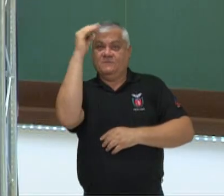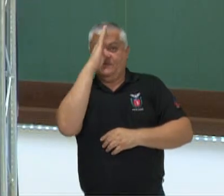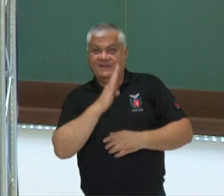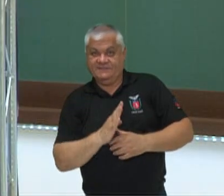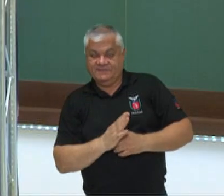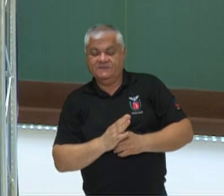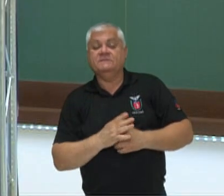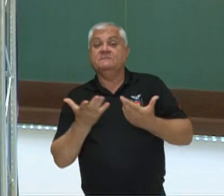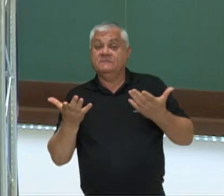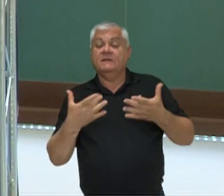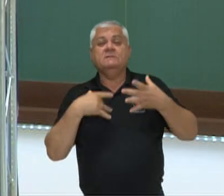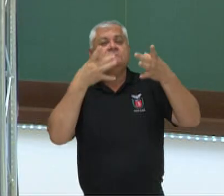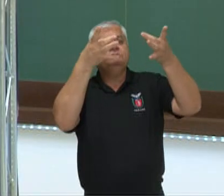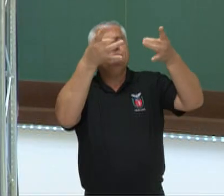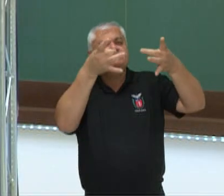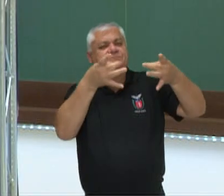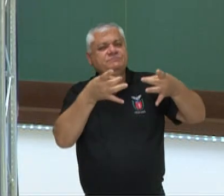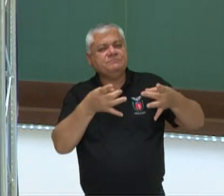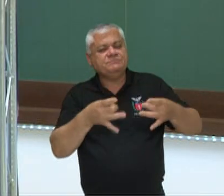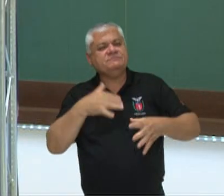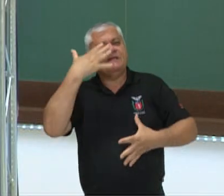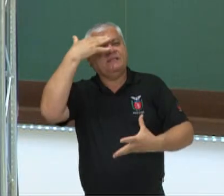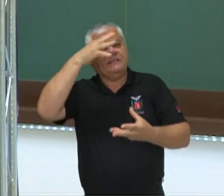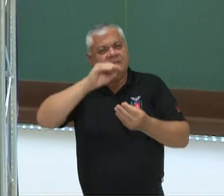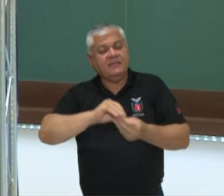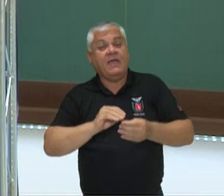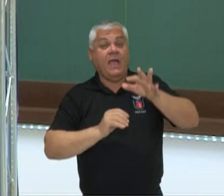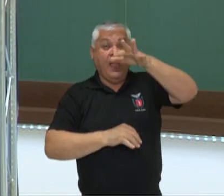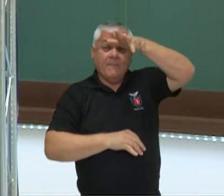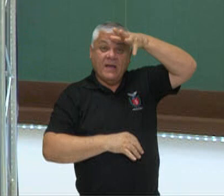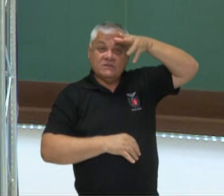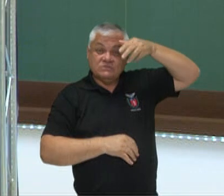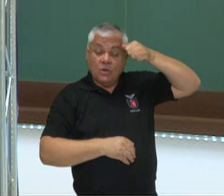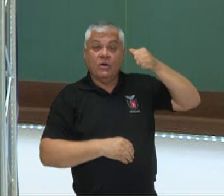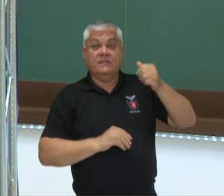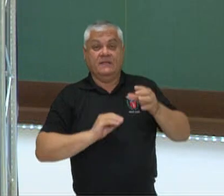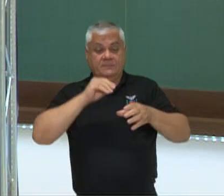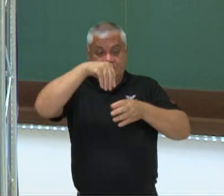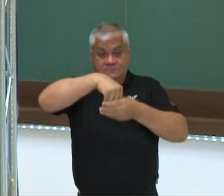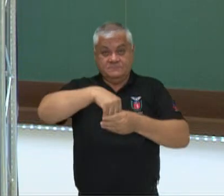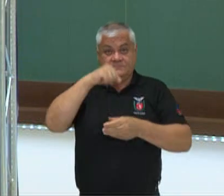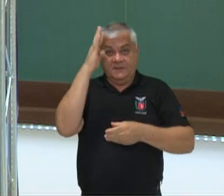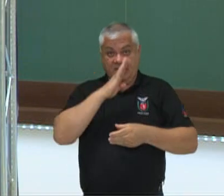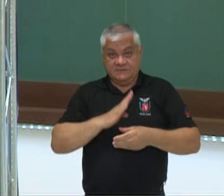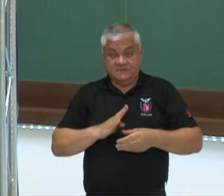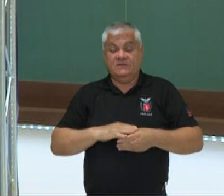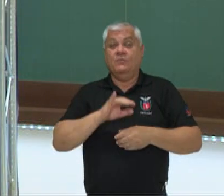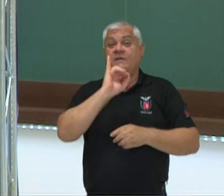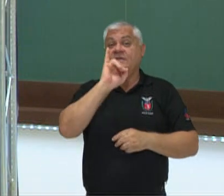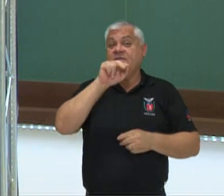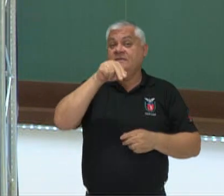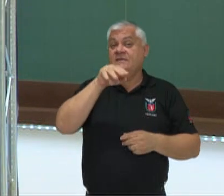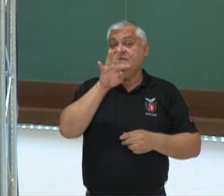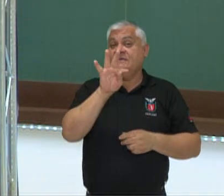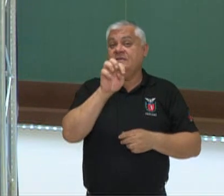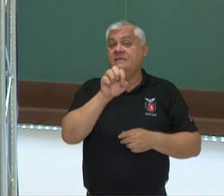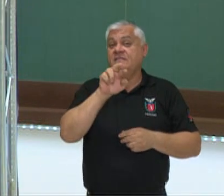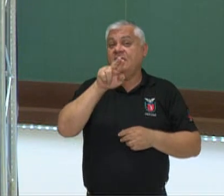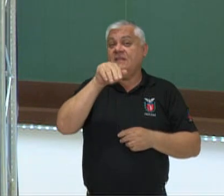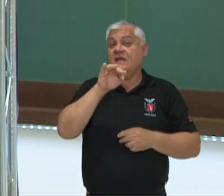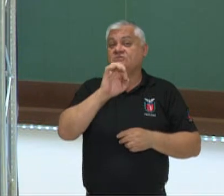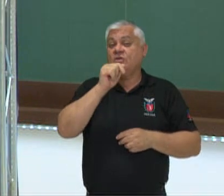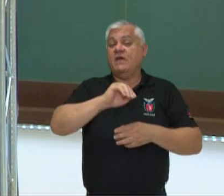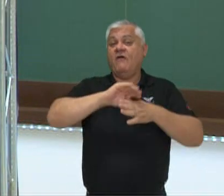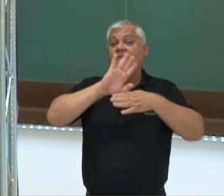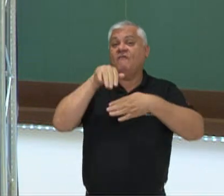partir dessa definição conseguimos entender a Amazônia Internacional e a Amazônia Legal, aonde a Amazônia Internacional